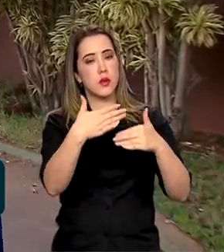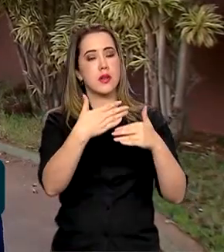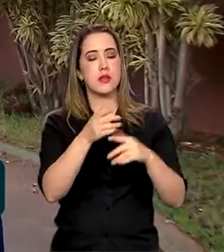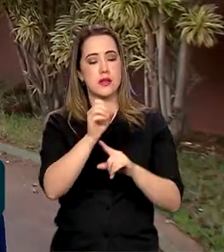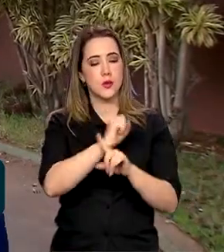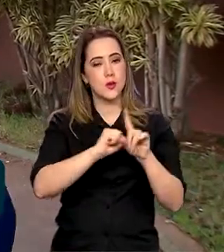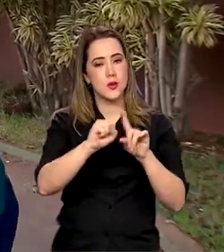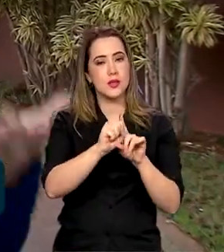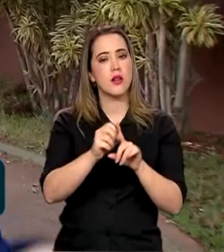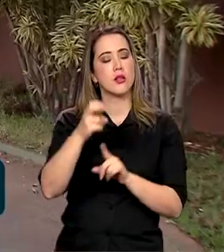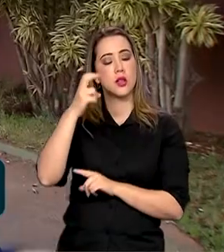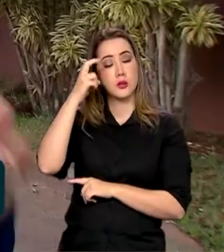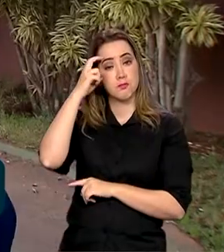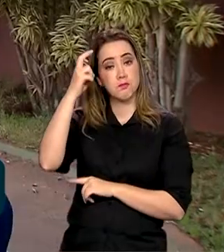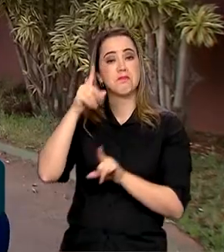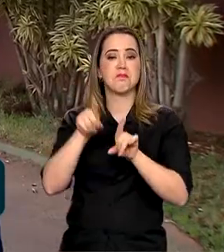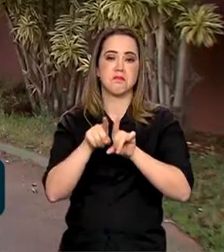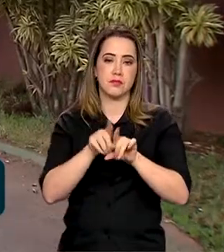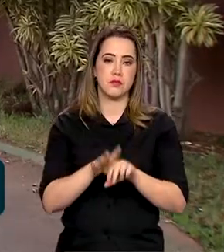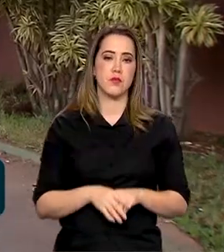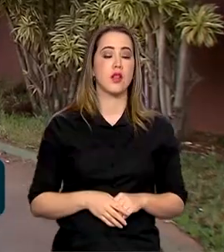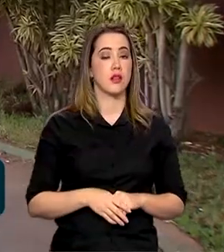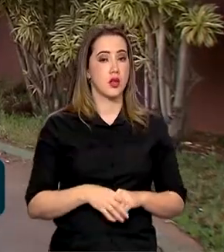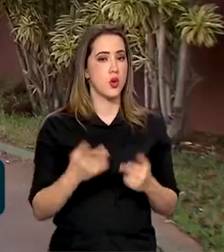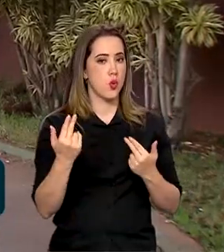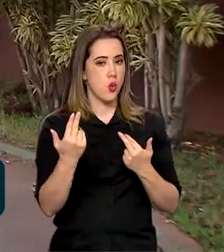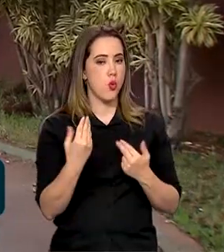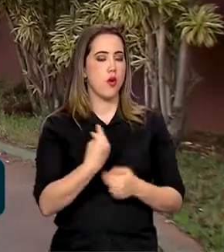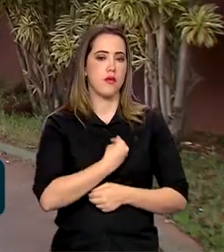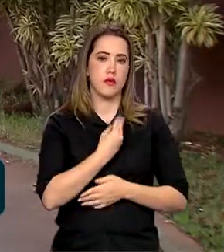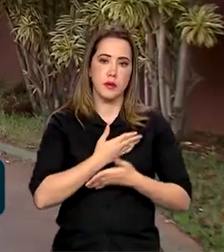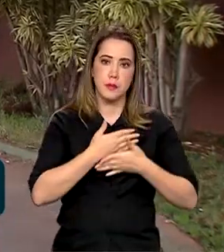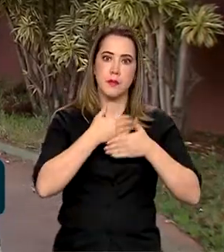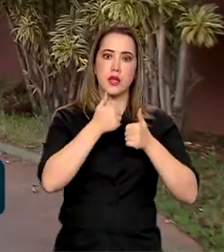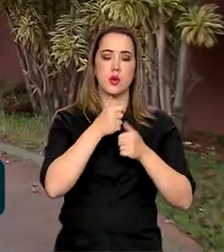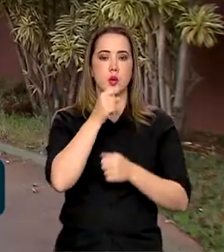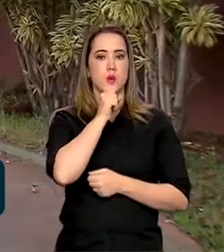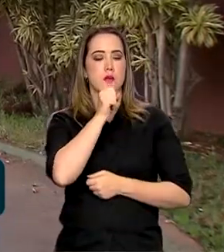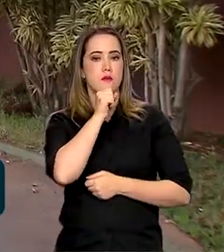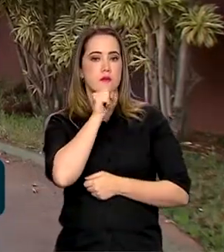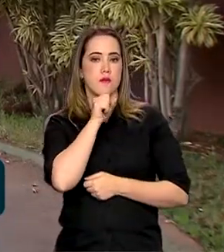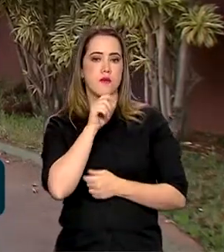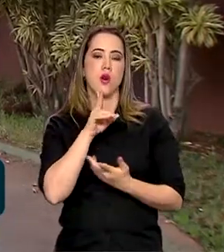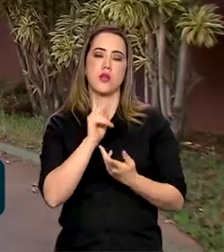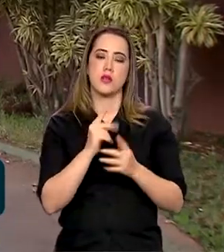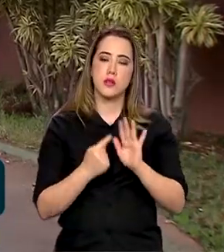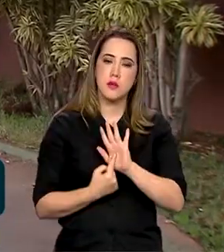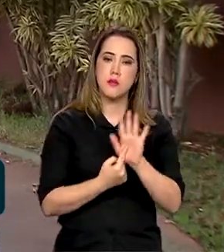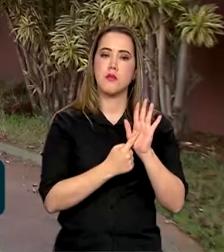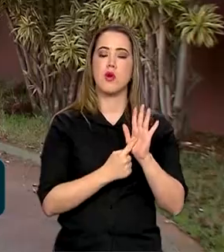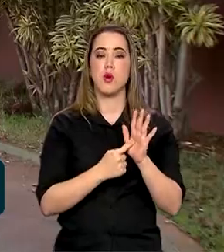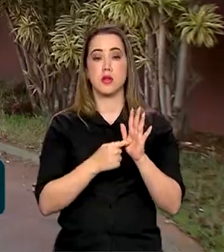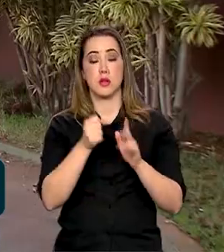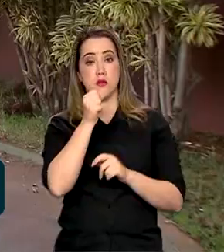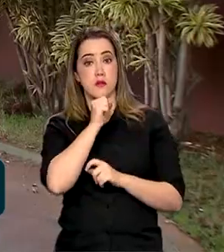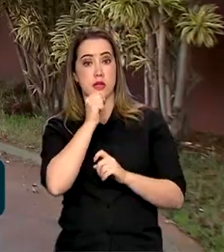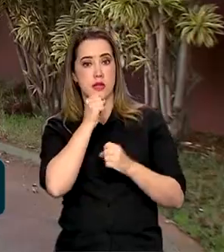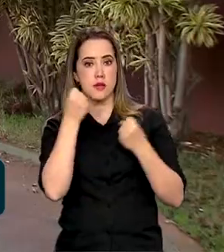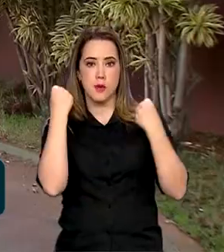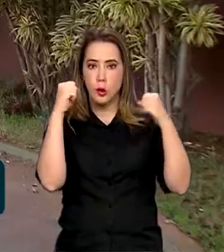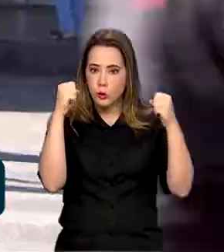intelectual. Assim como o bem-estar dos avós, que reflete em um envelhecimento ativo e